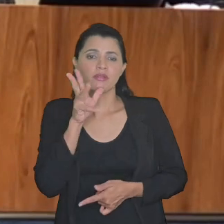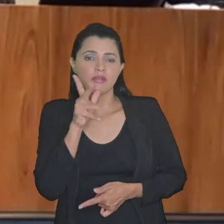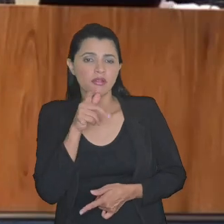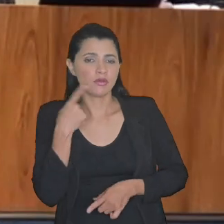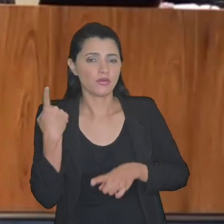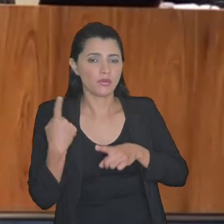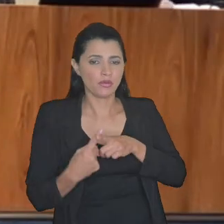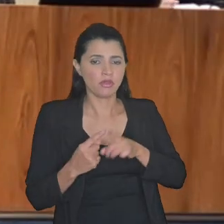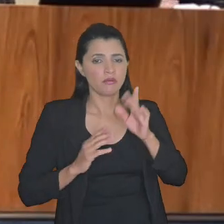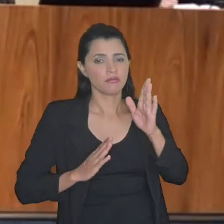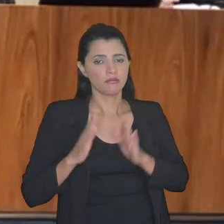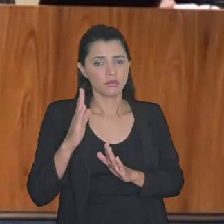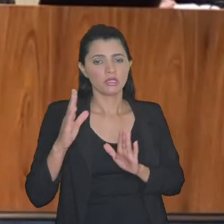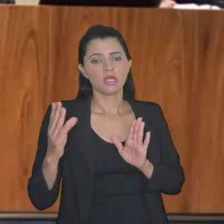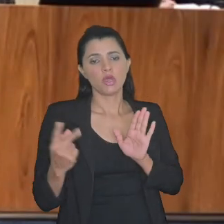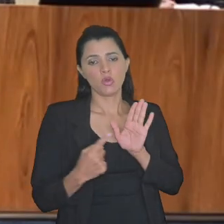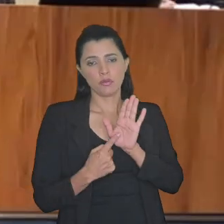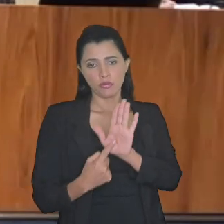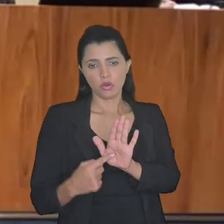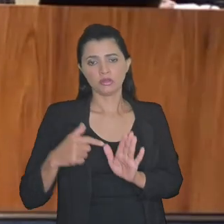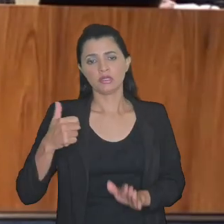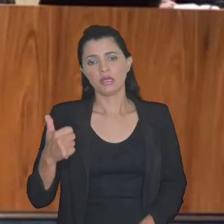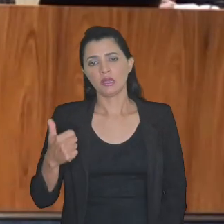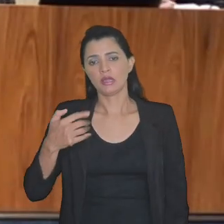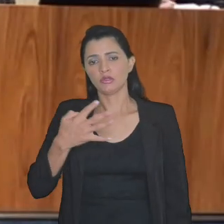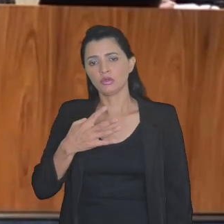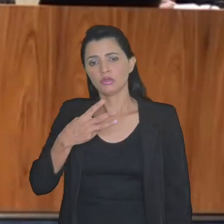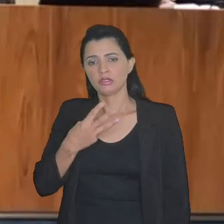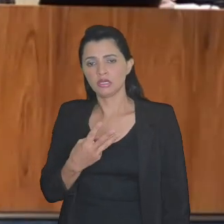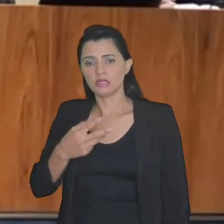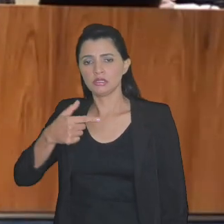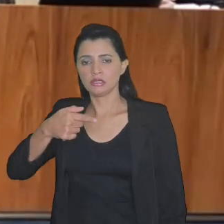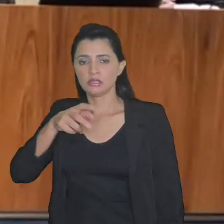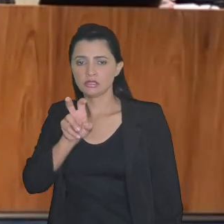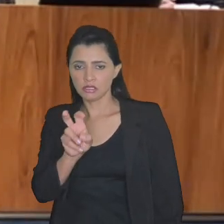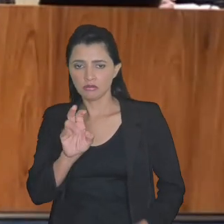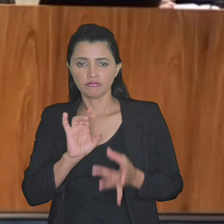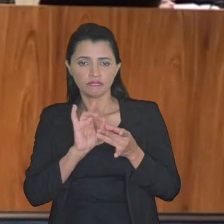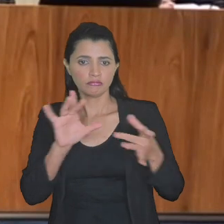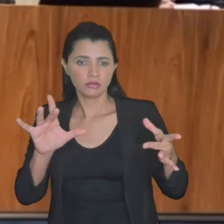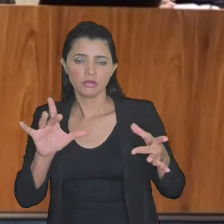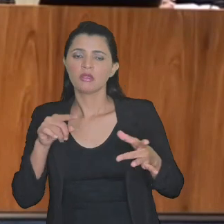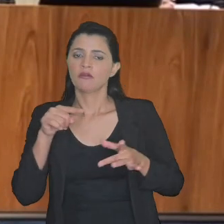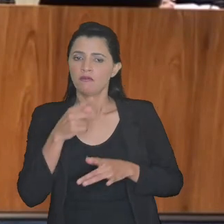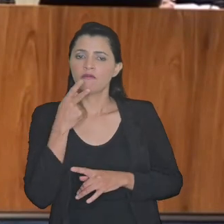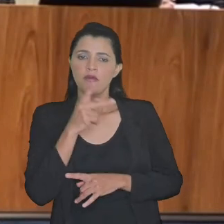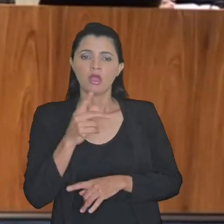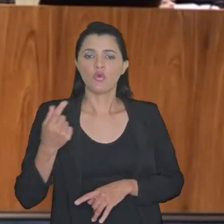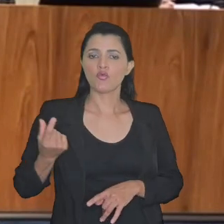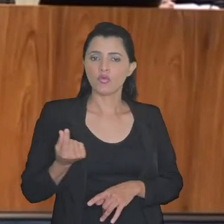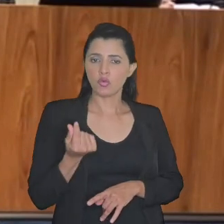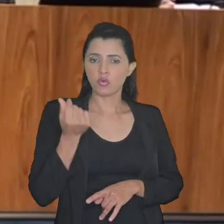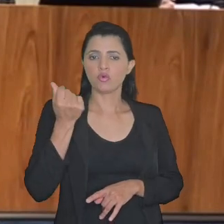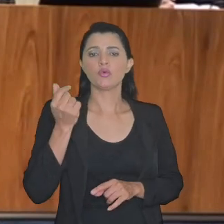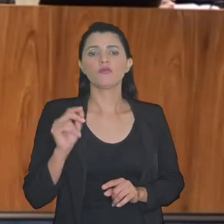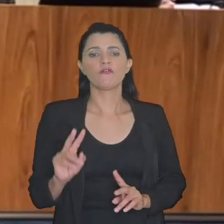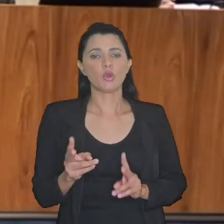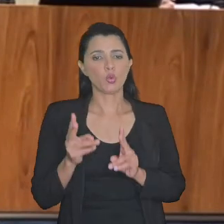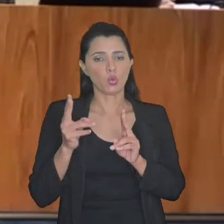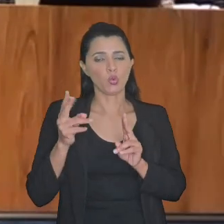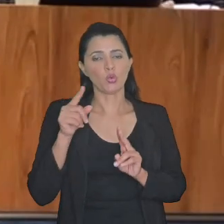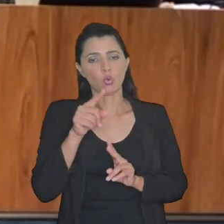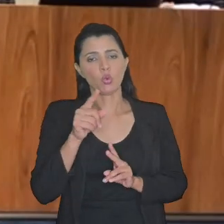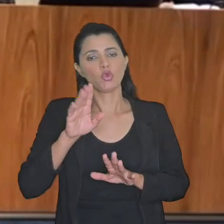problema é um pouco além porque a previsão expressa da 14.375 que permite deixa bem claro que os